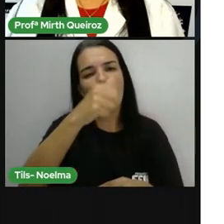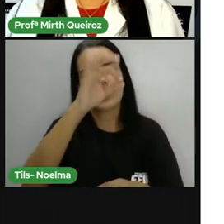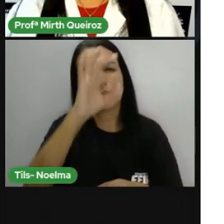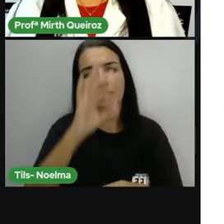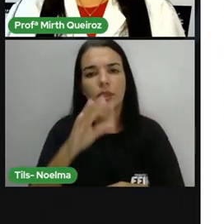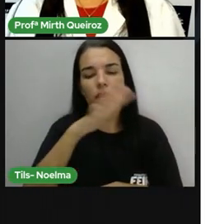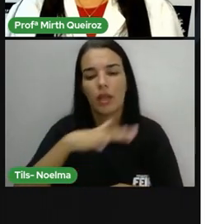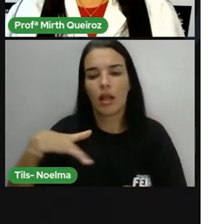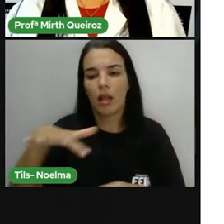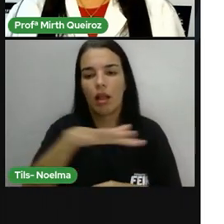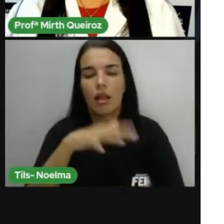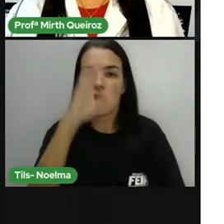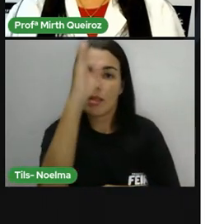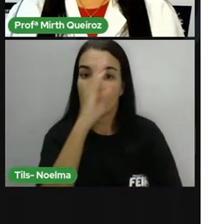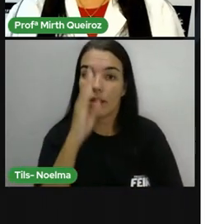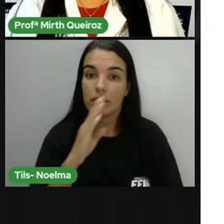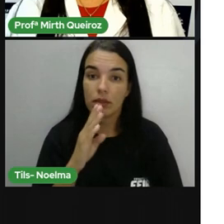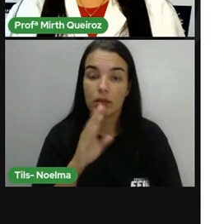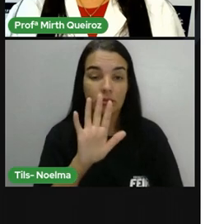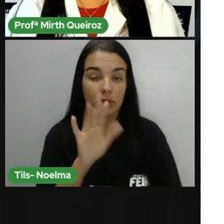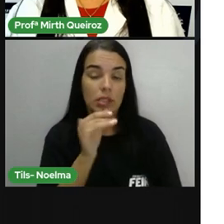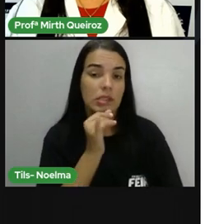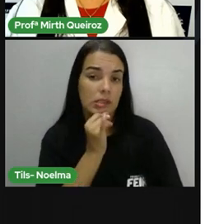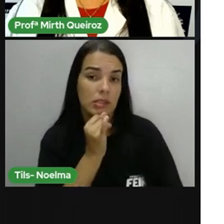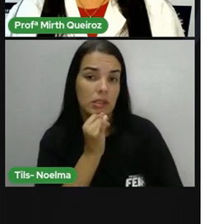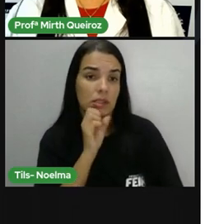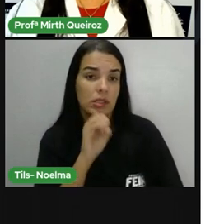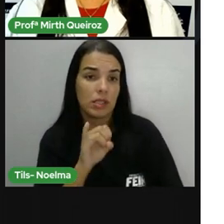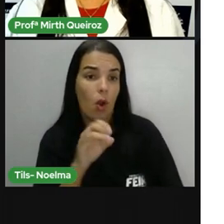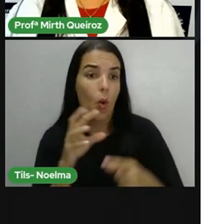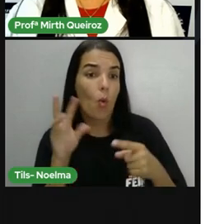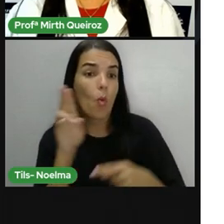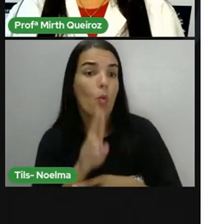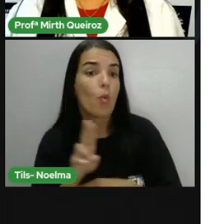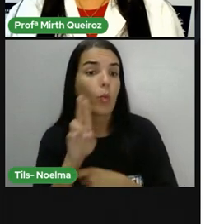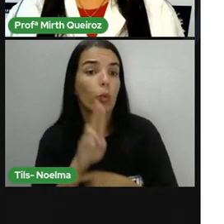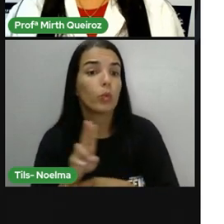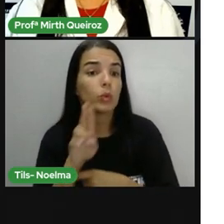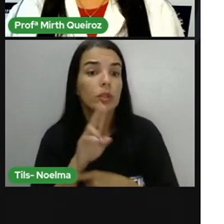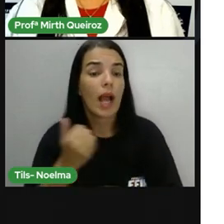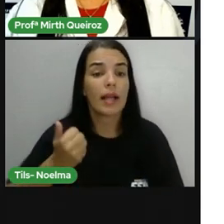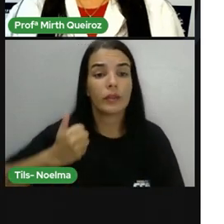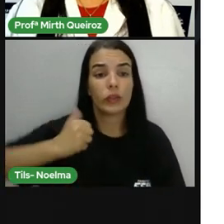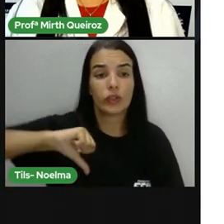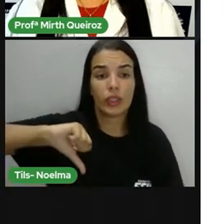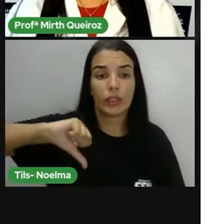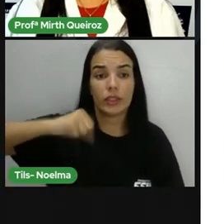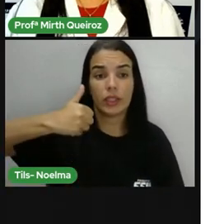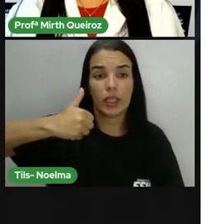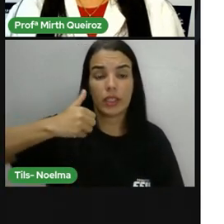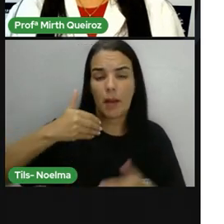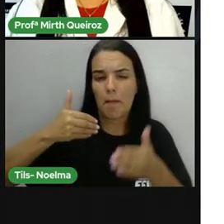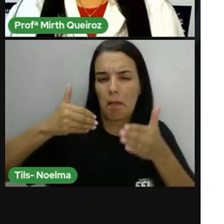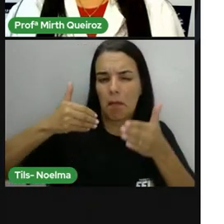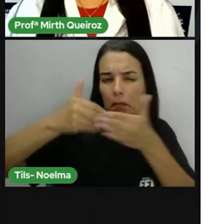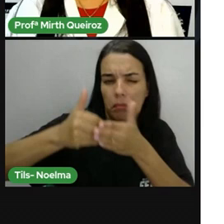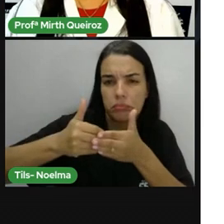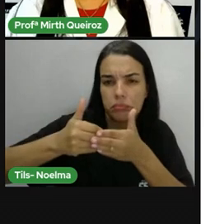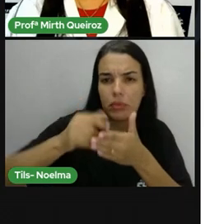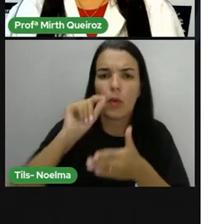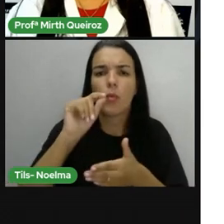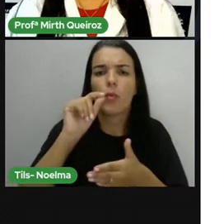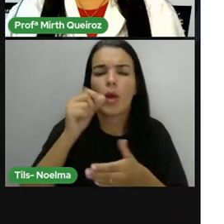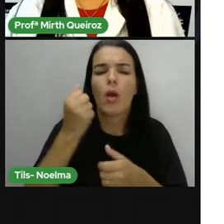nacional. Se fôssemos utilizar a estratégia de aproximação, que